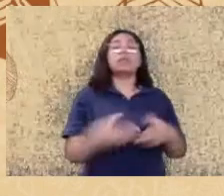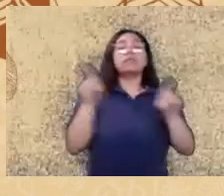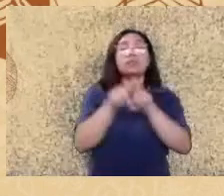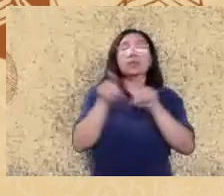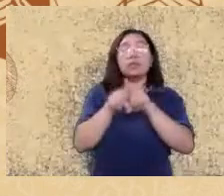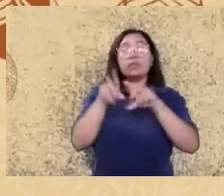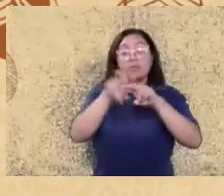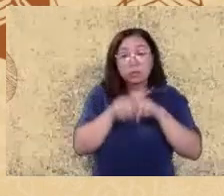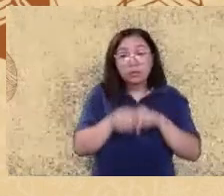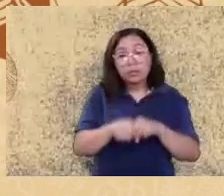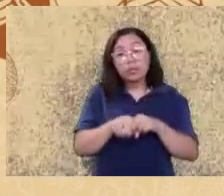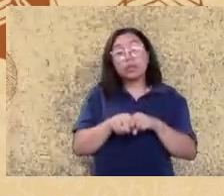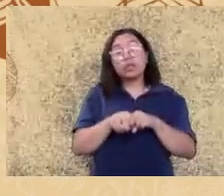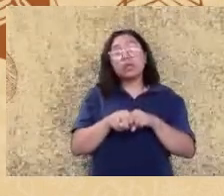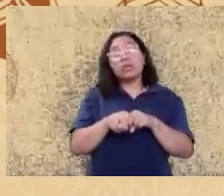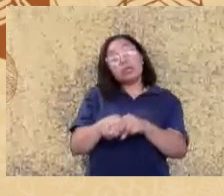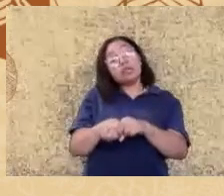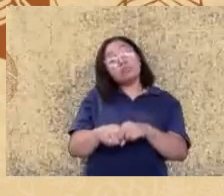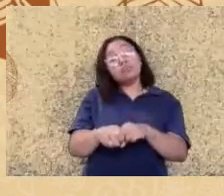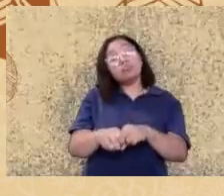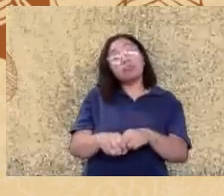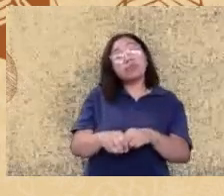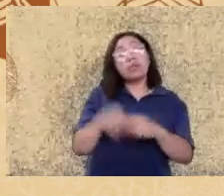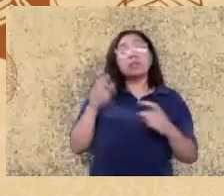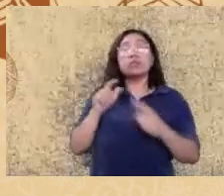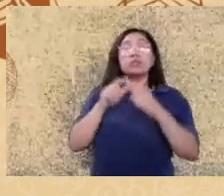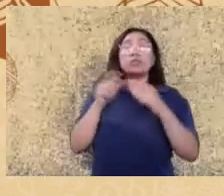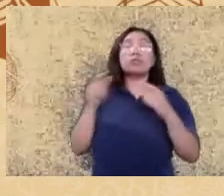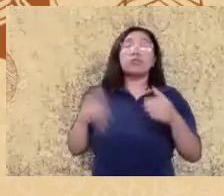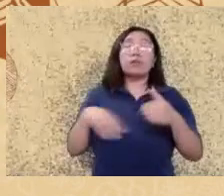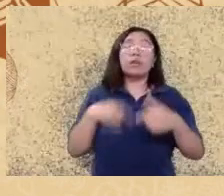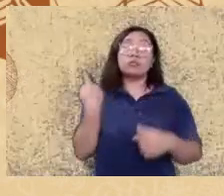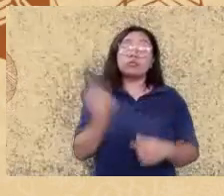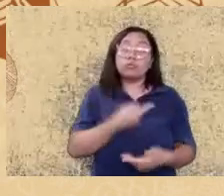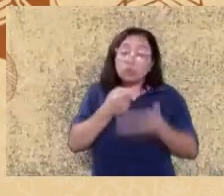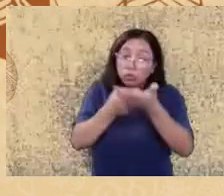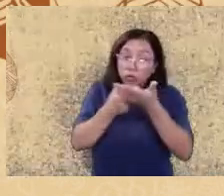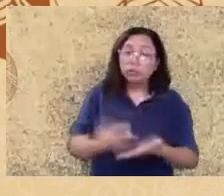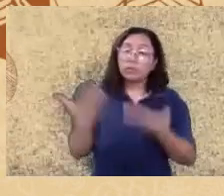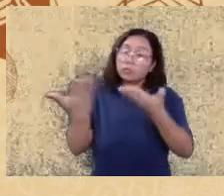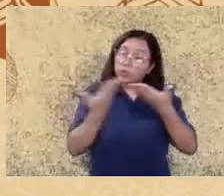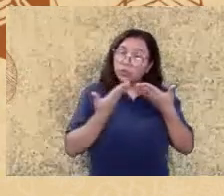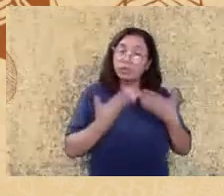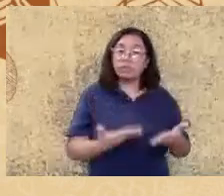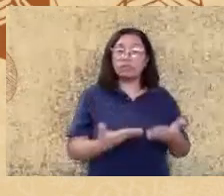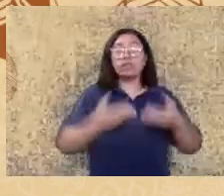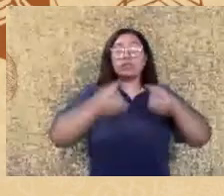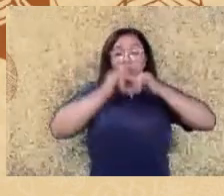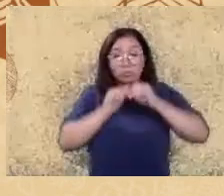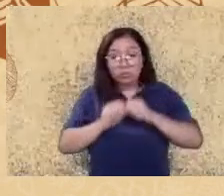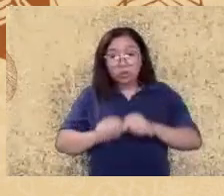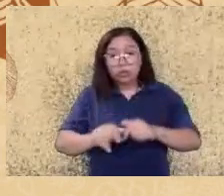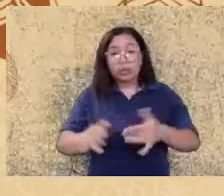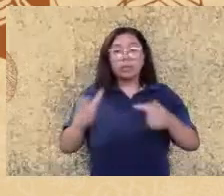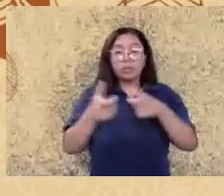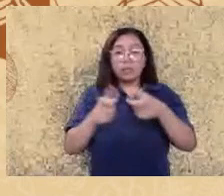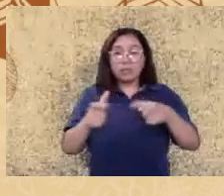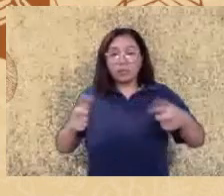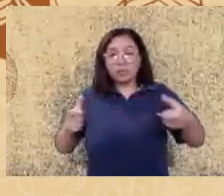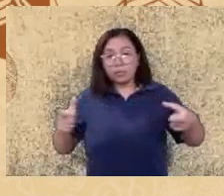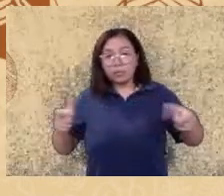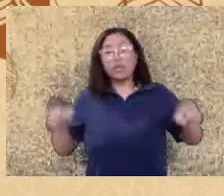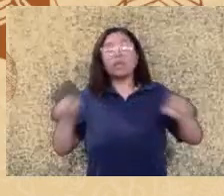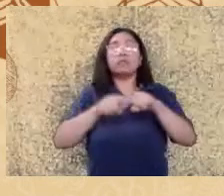considerado tão significativamente o nosso convite a ponto de ter ampliado o escopo da sua pesquisa muito